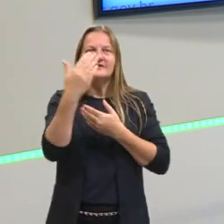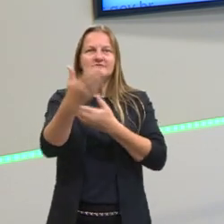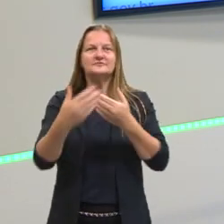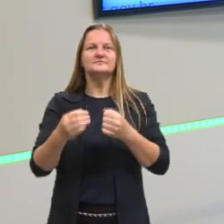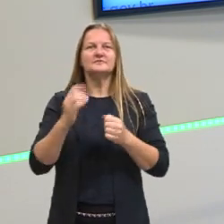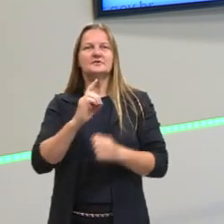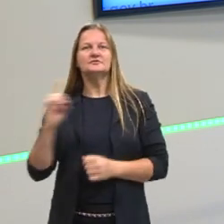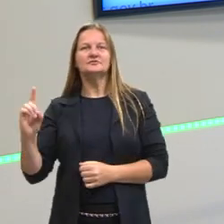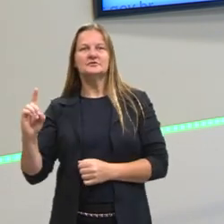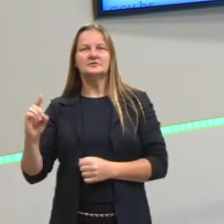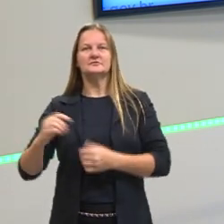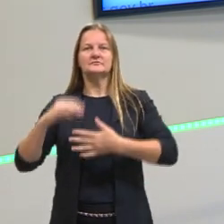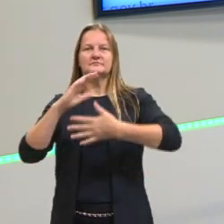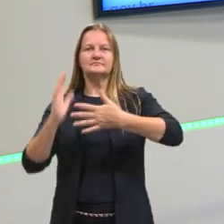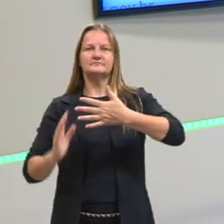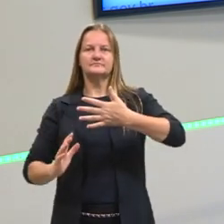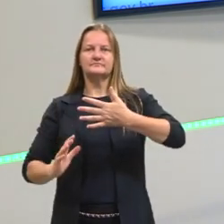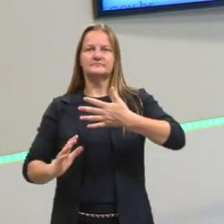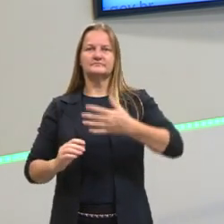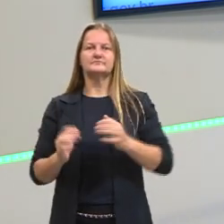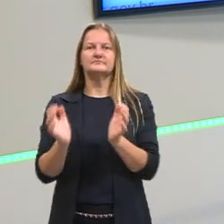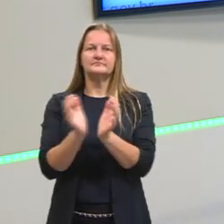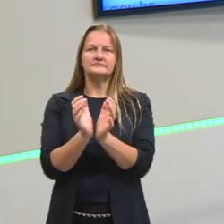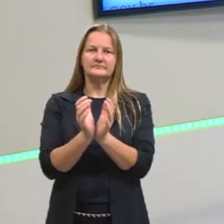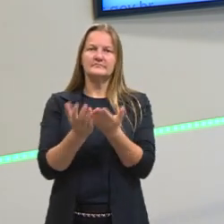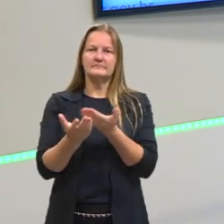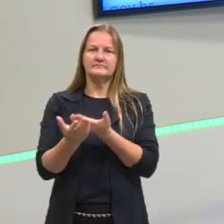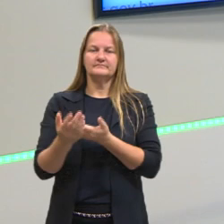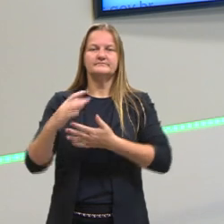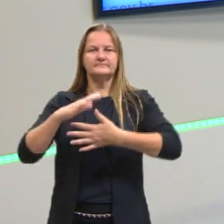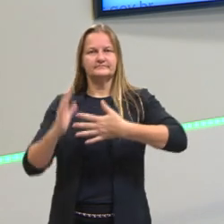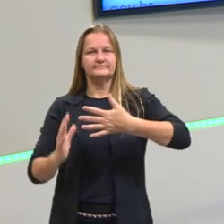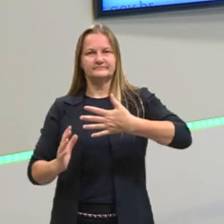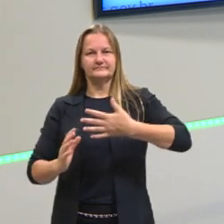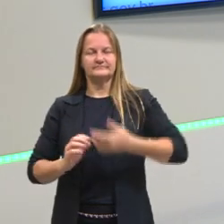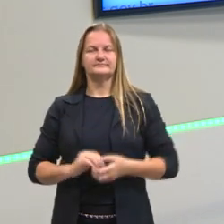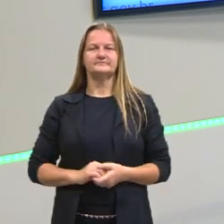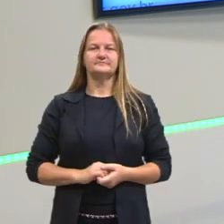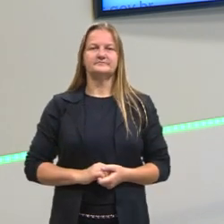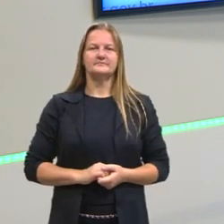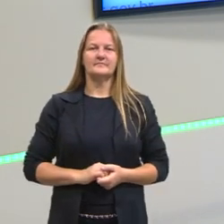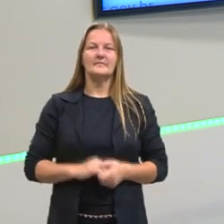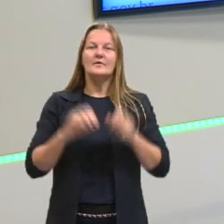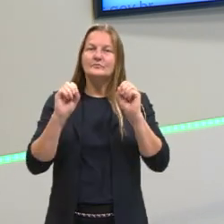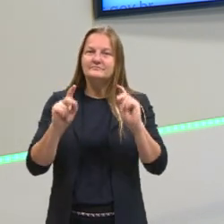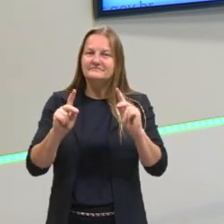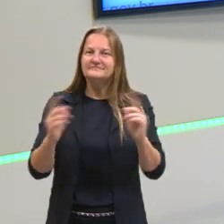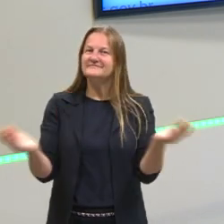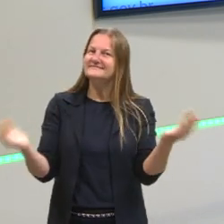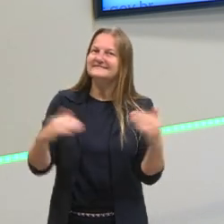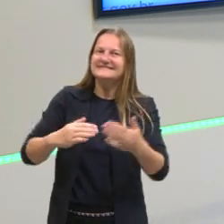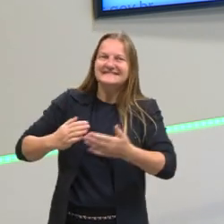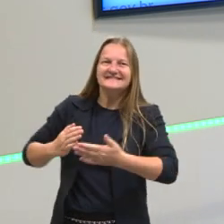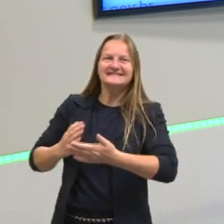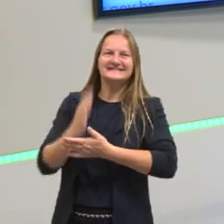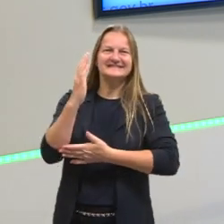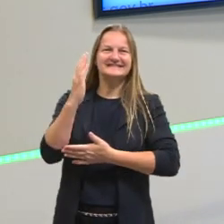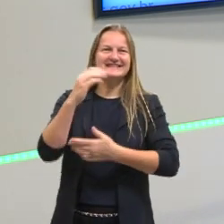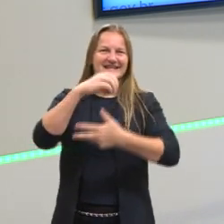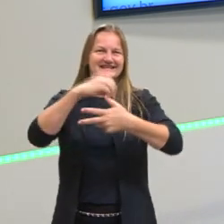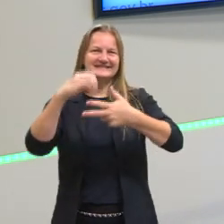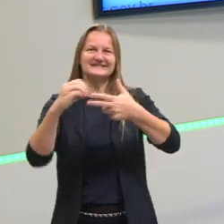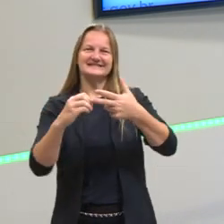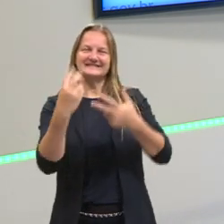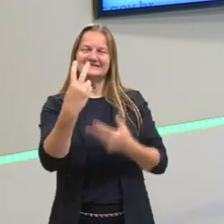e na minha direita as meninas das Libras, ok? Vamos lá? partiu passar ENEM